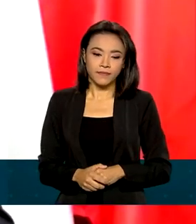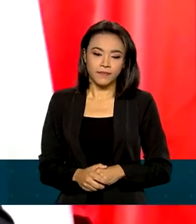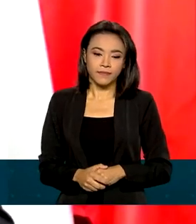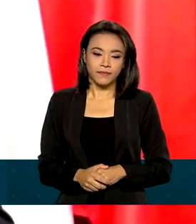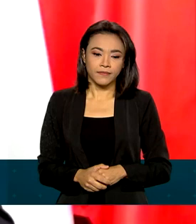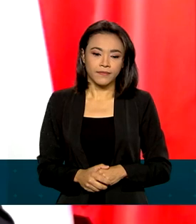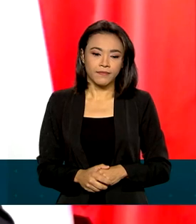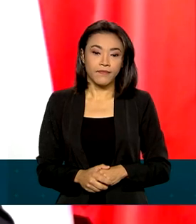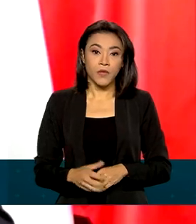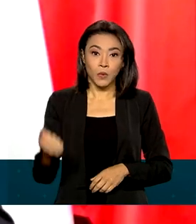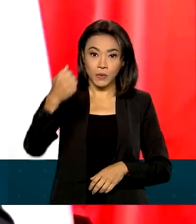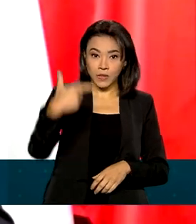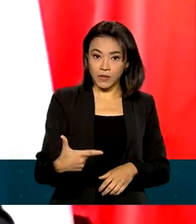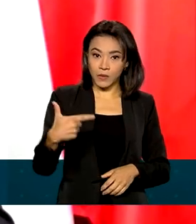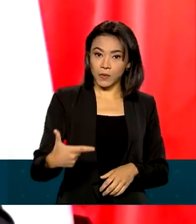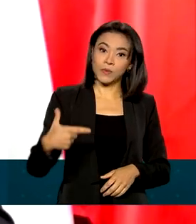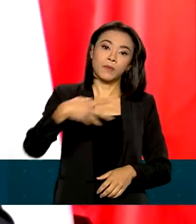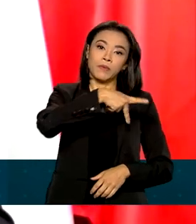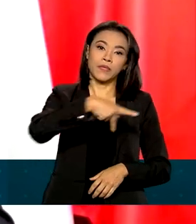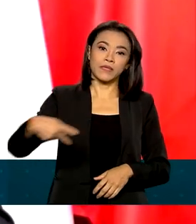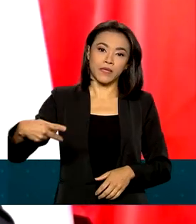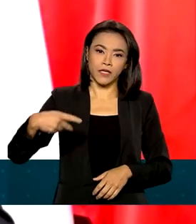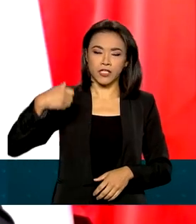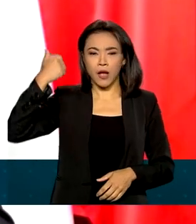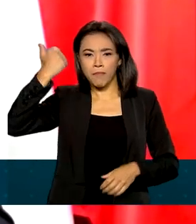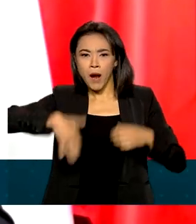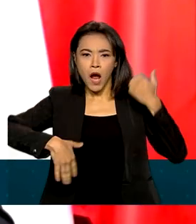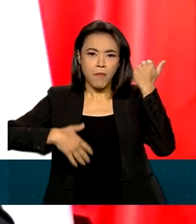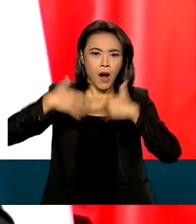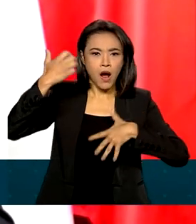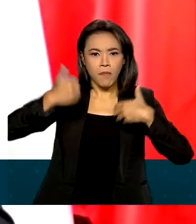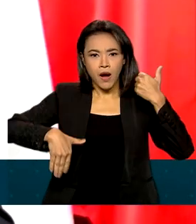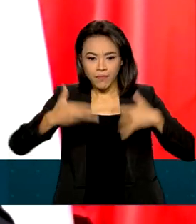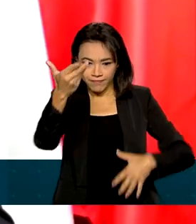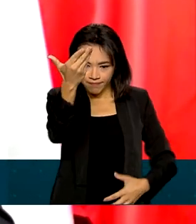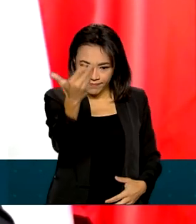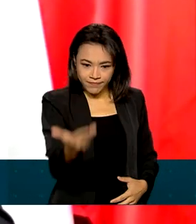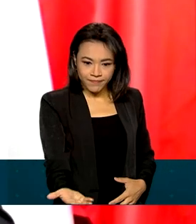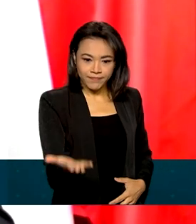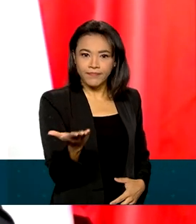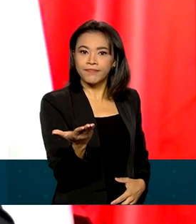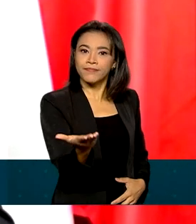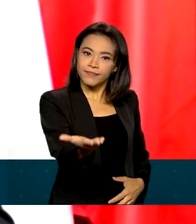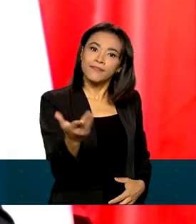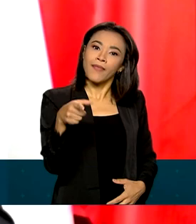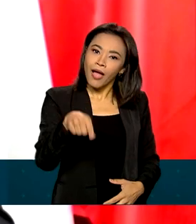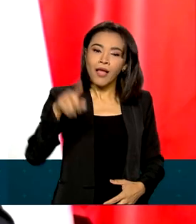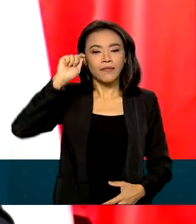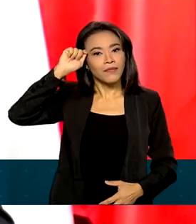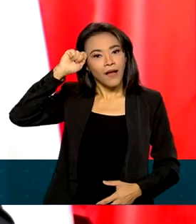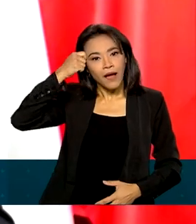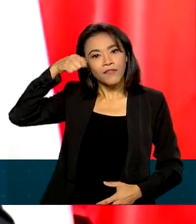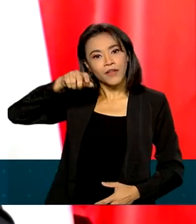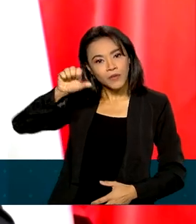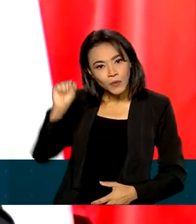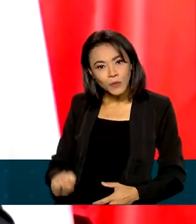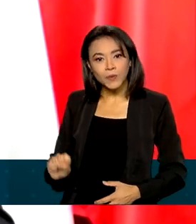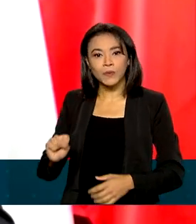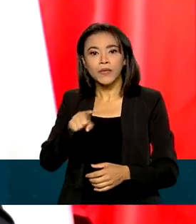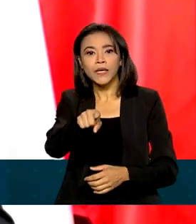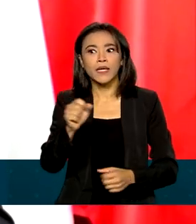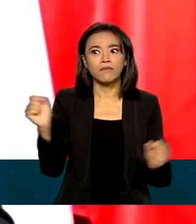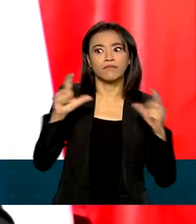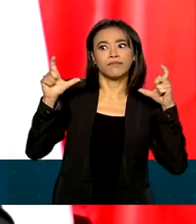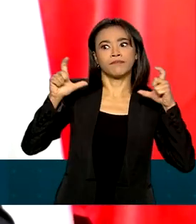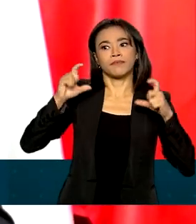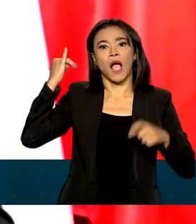O segundo presidente a falar na abertura do encontro foi Cyril Ramaphosa, da África do Sul. Ele alertou para